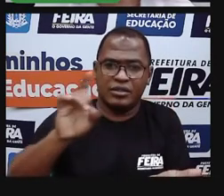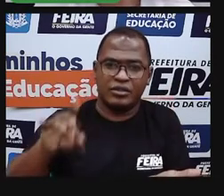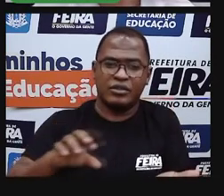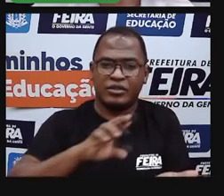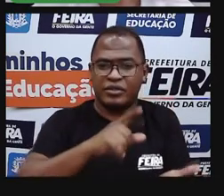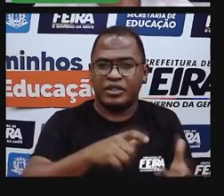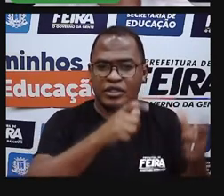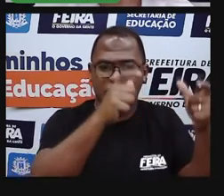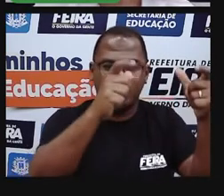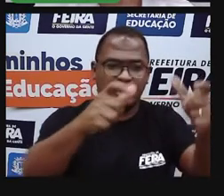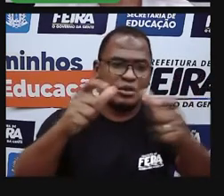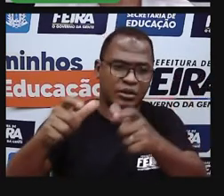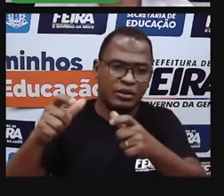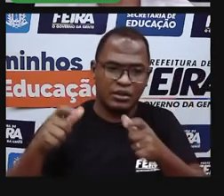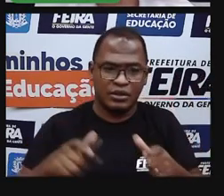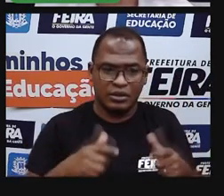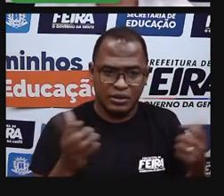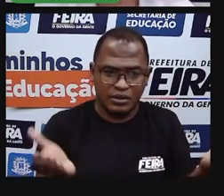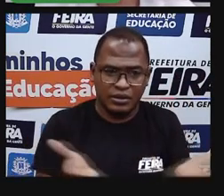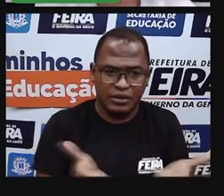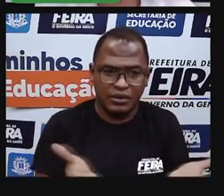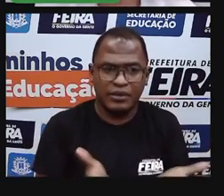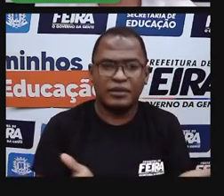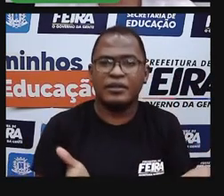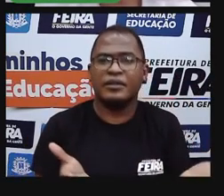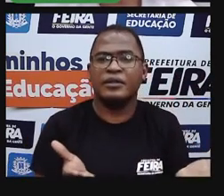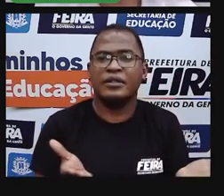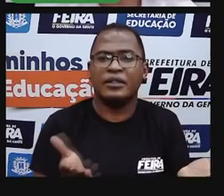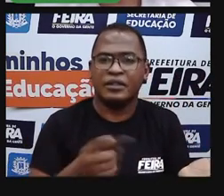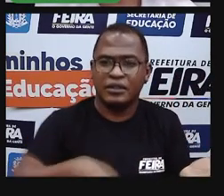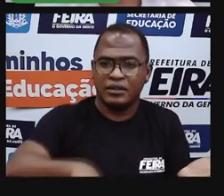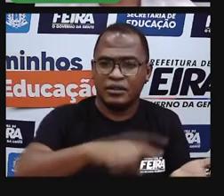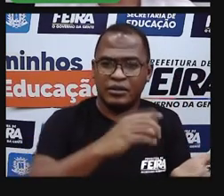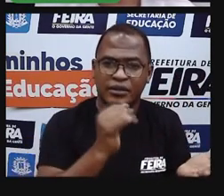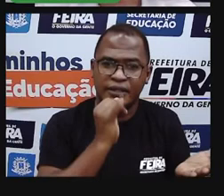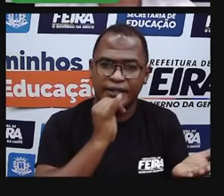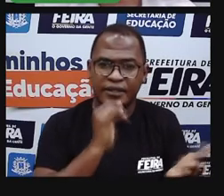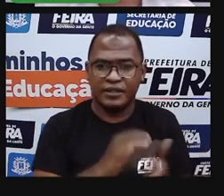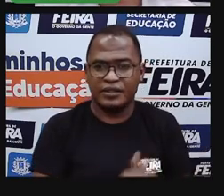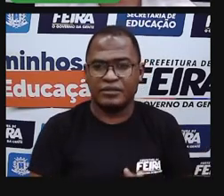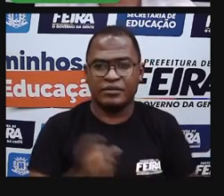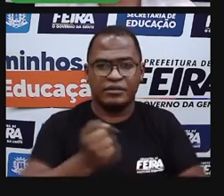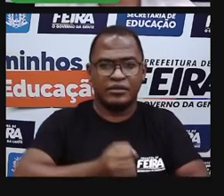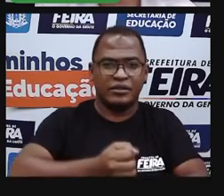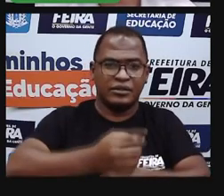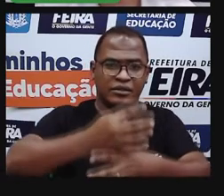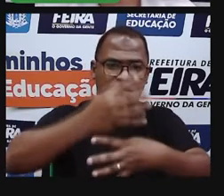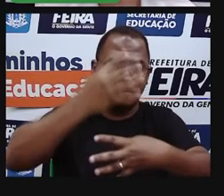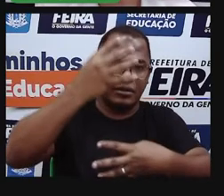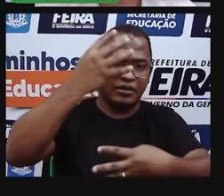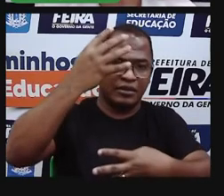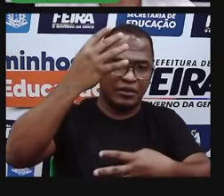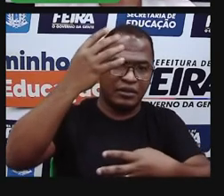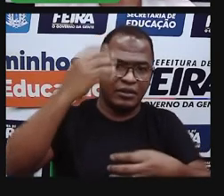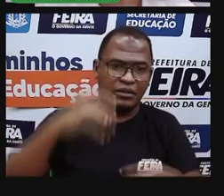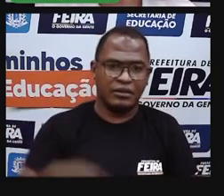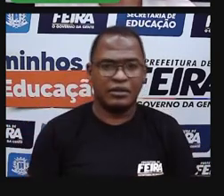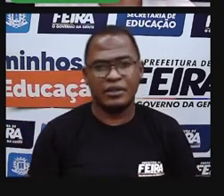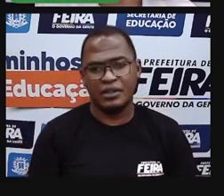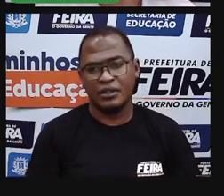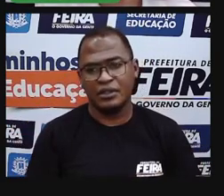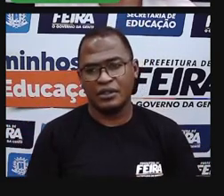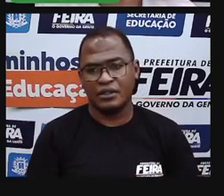certo? Os bairros, eles recebem essa denominação segundo as suas características, como eu falei pra vocês, né? Então,